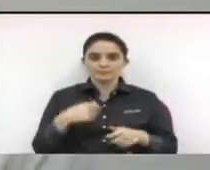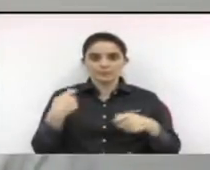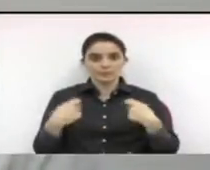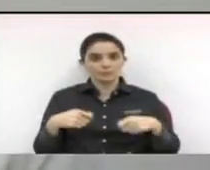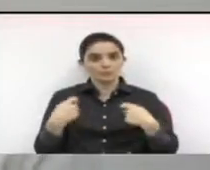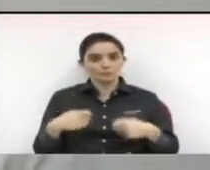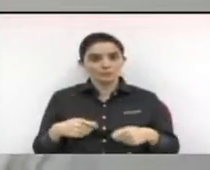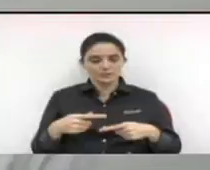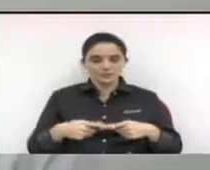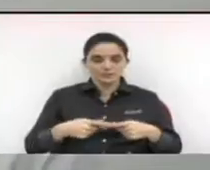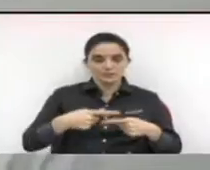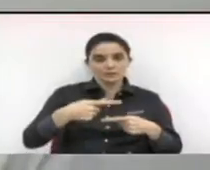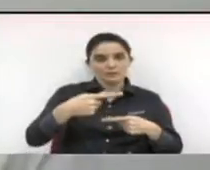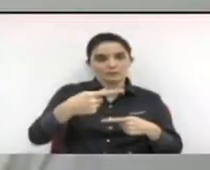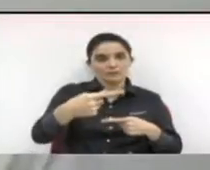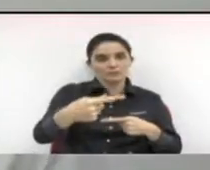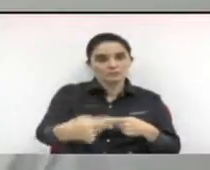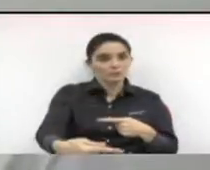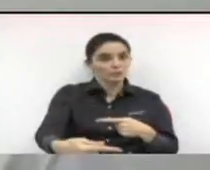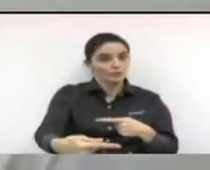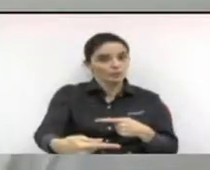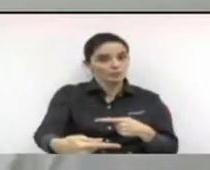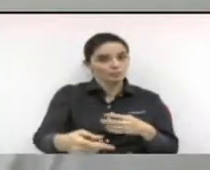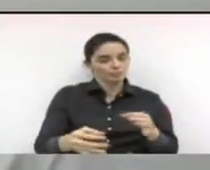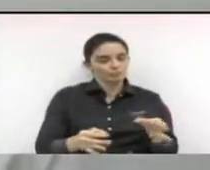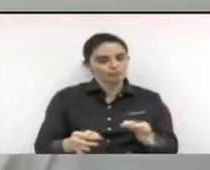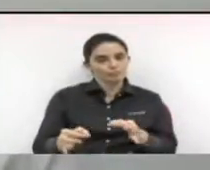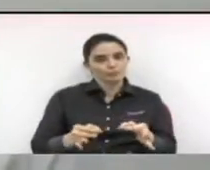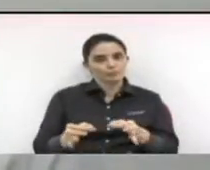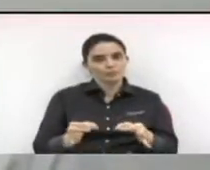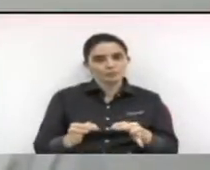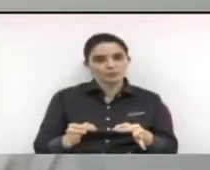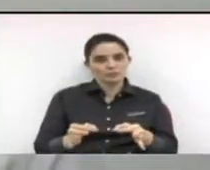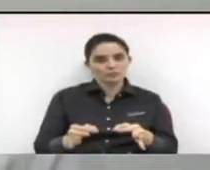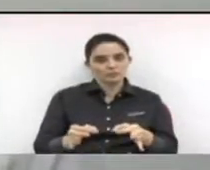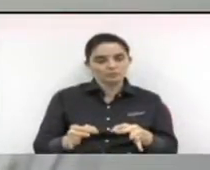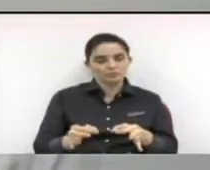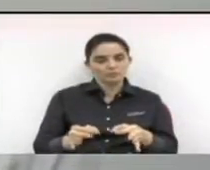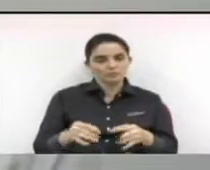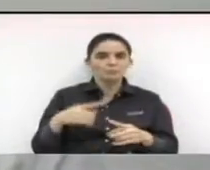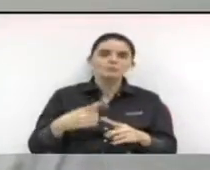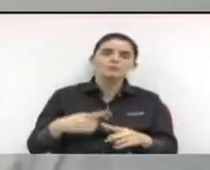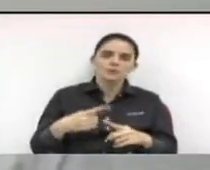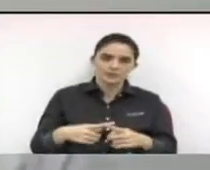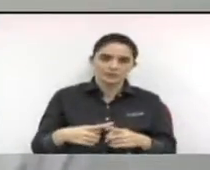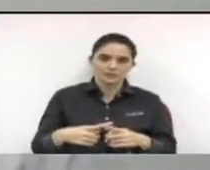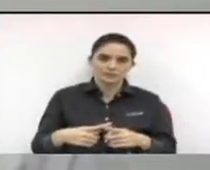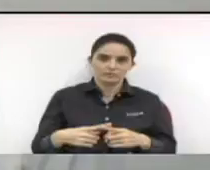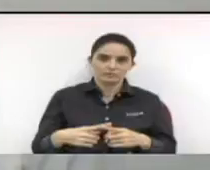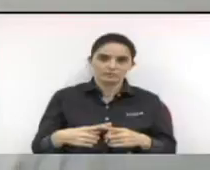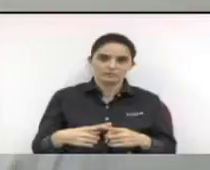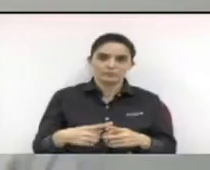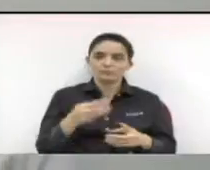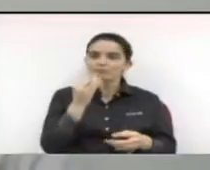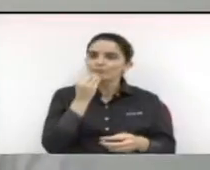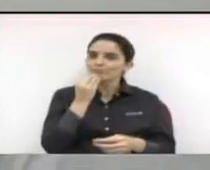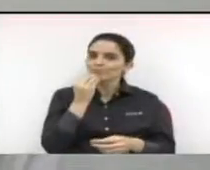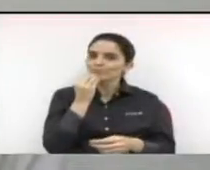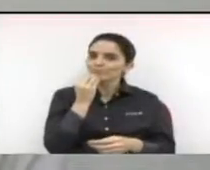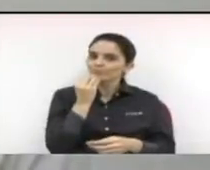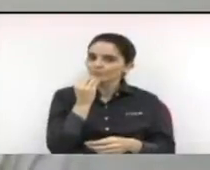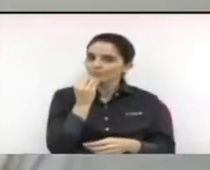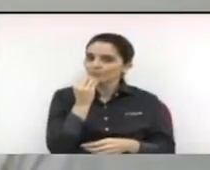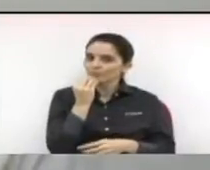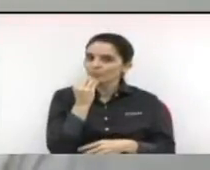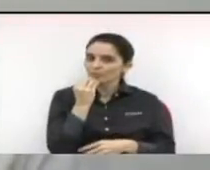adiarmos, pelo menos por alguns dias, esse projeto, para que a gente tivesse uma oportunidade de, pelo menos,